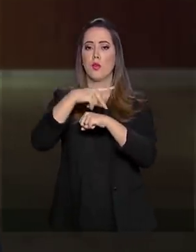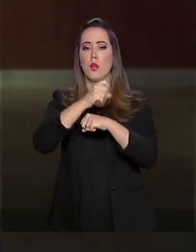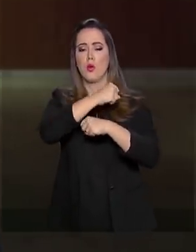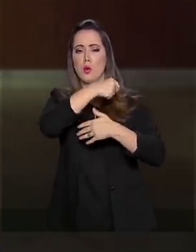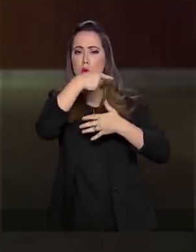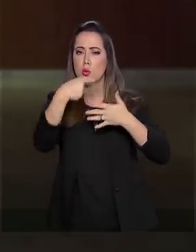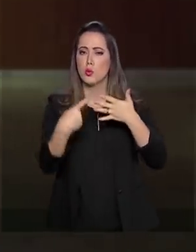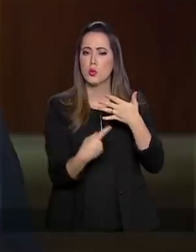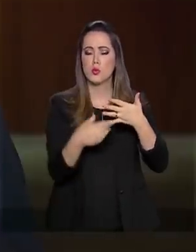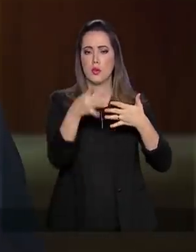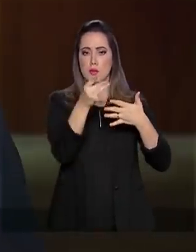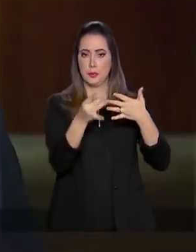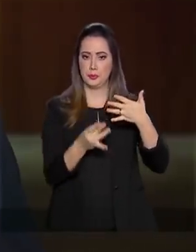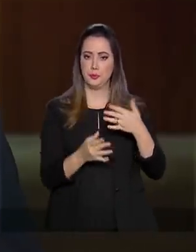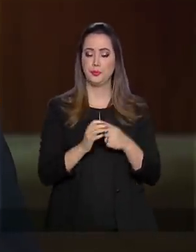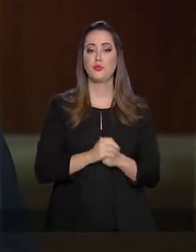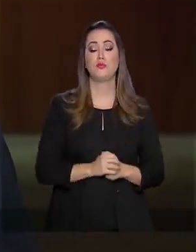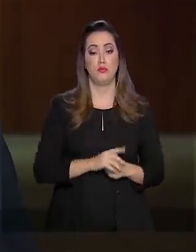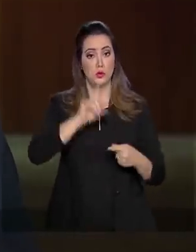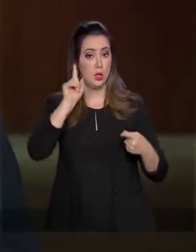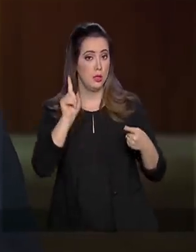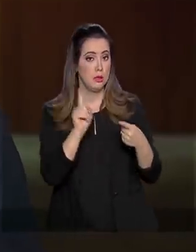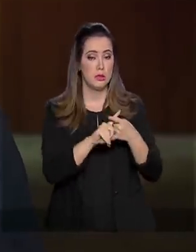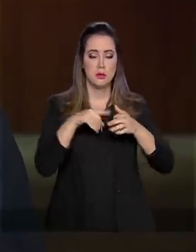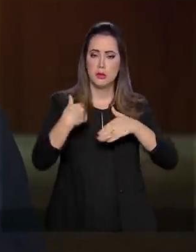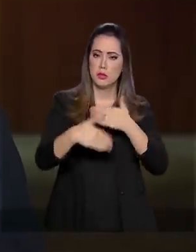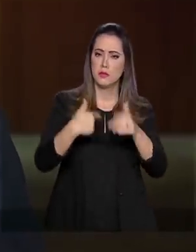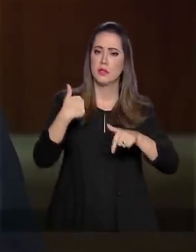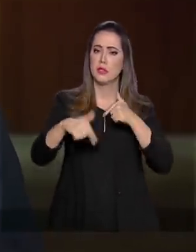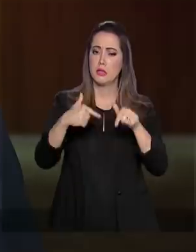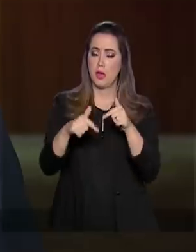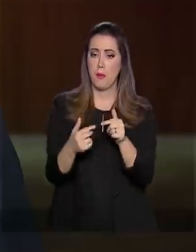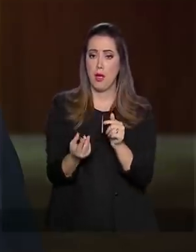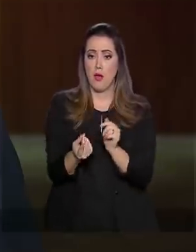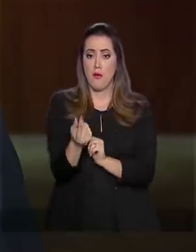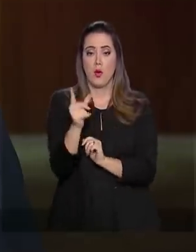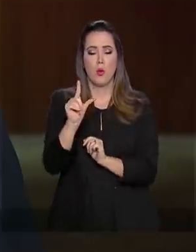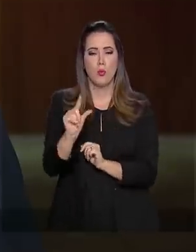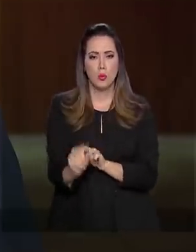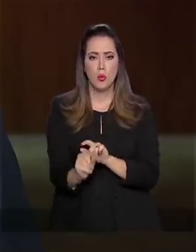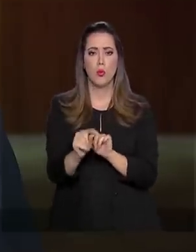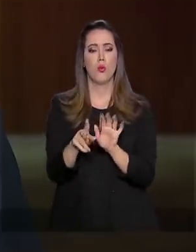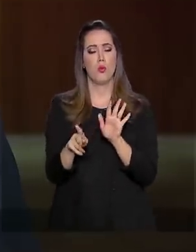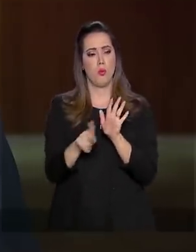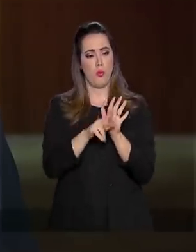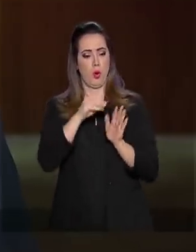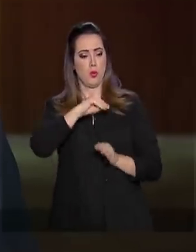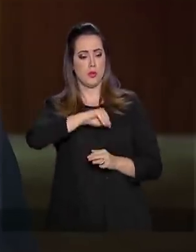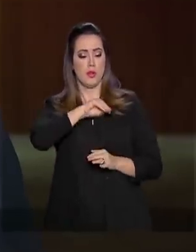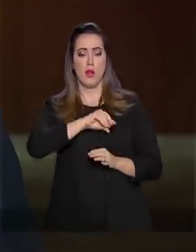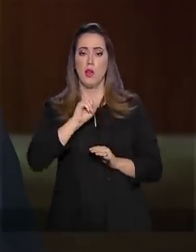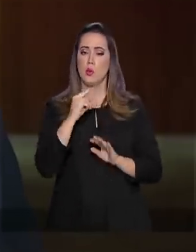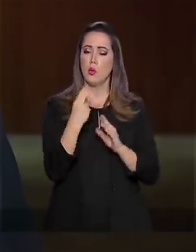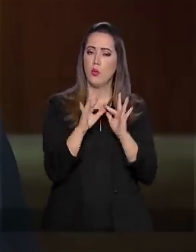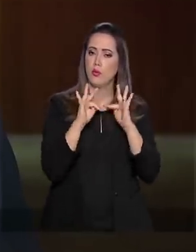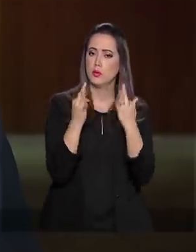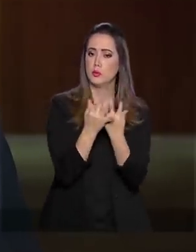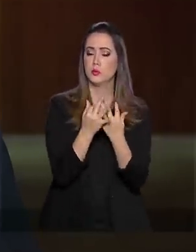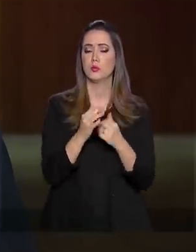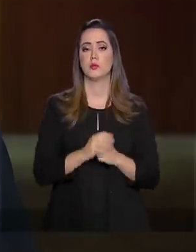quais destaco, desenvolver atividade econômica de baixo risco para o sustento próprio da sua família,